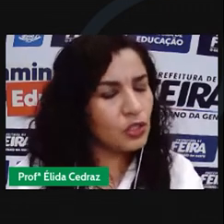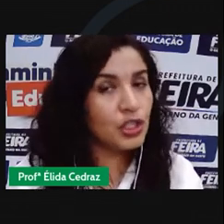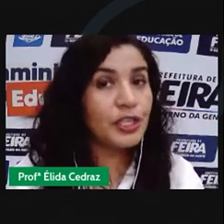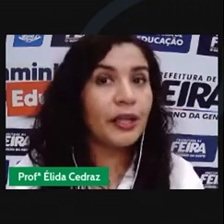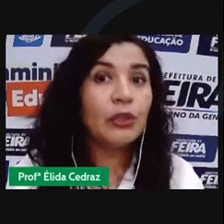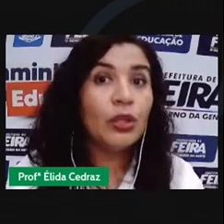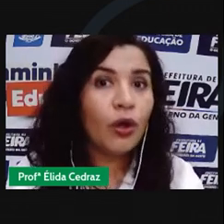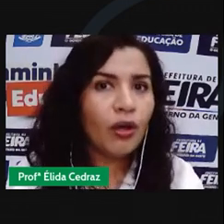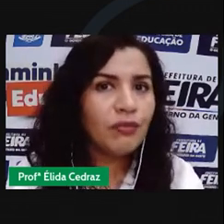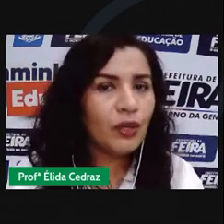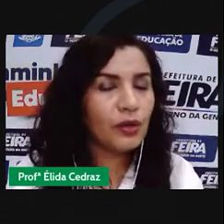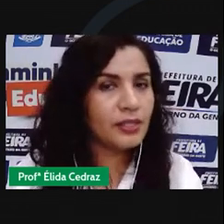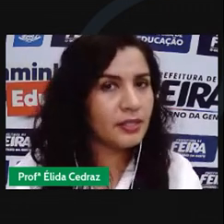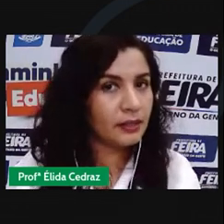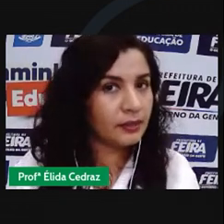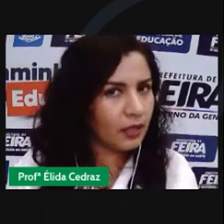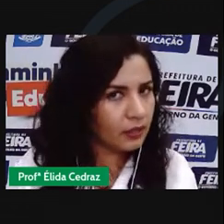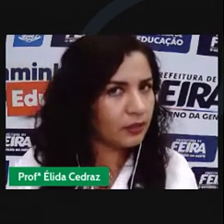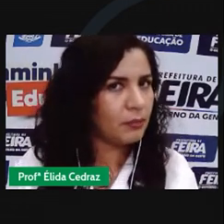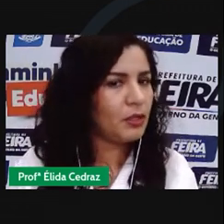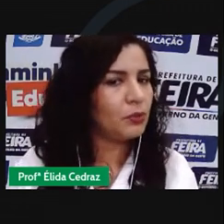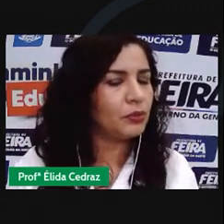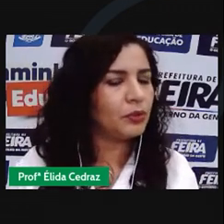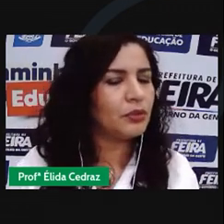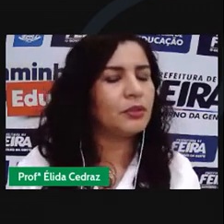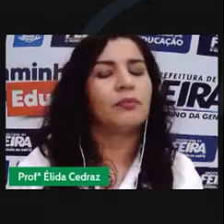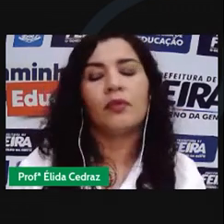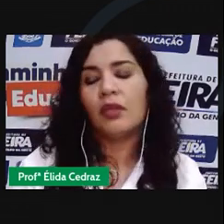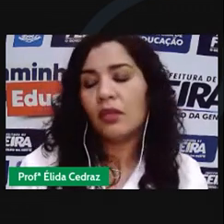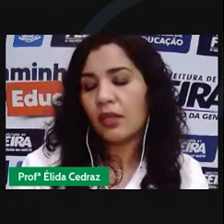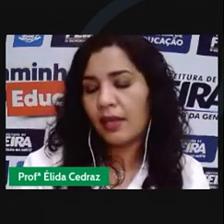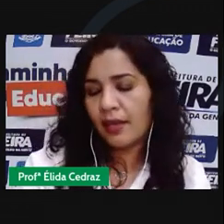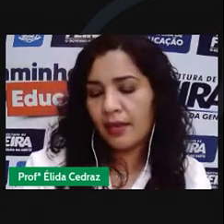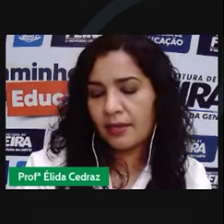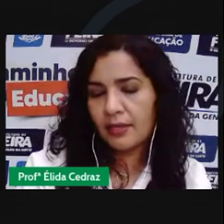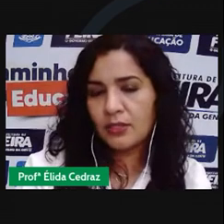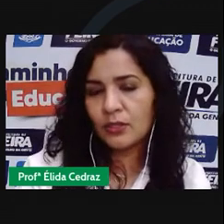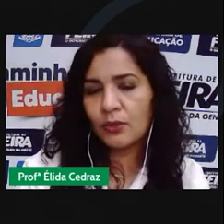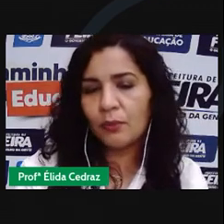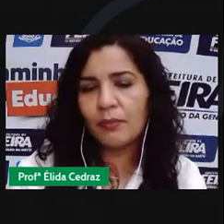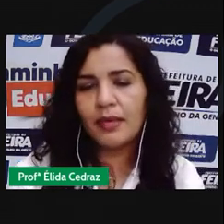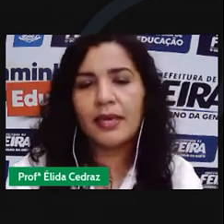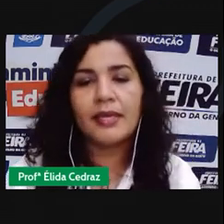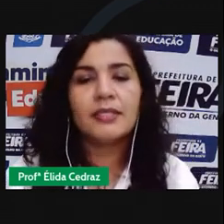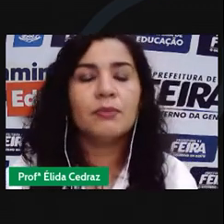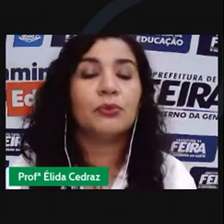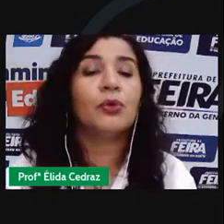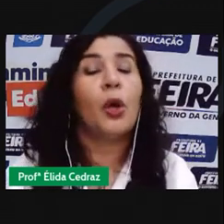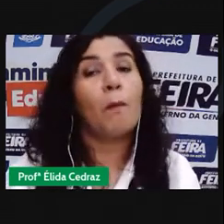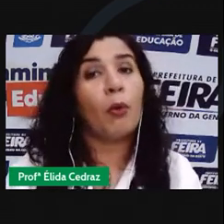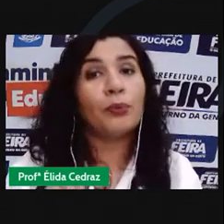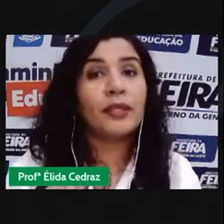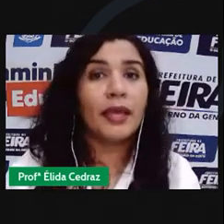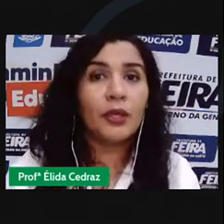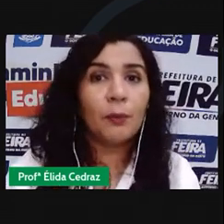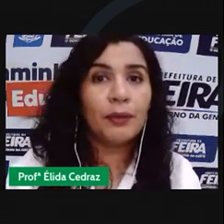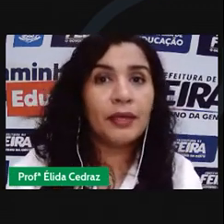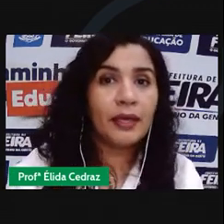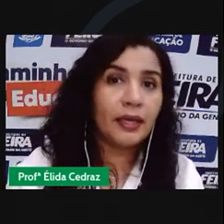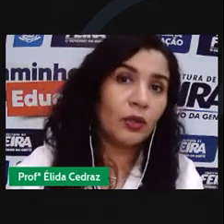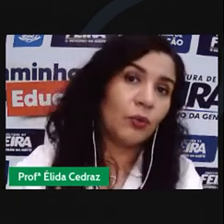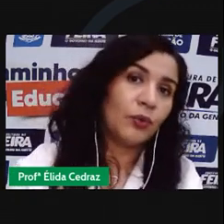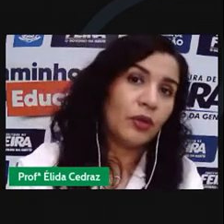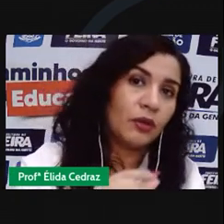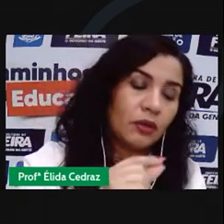indica 9 horas e 30 minutos isso mesmo ponteiro